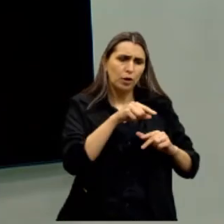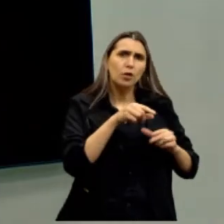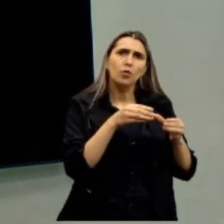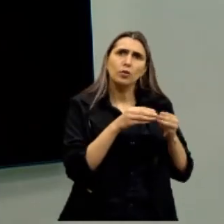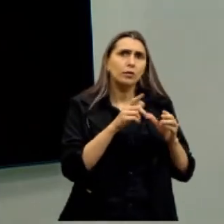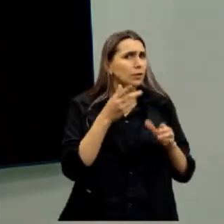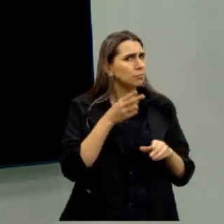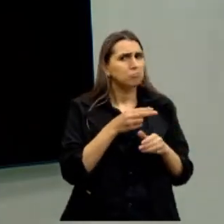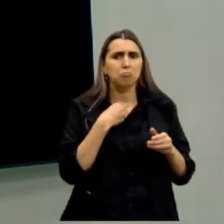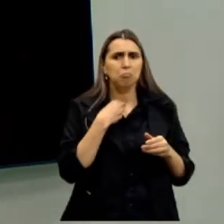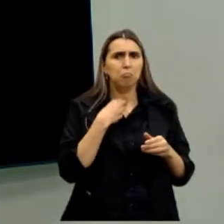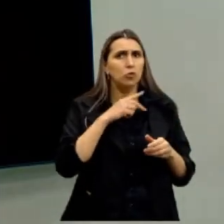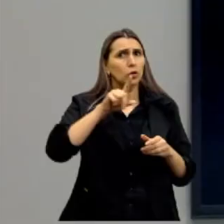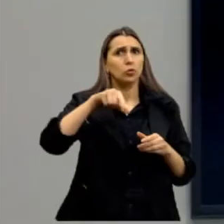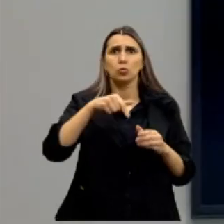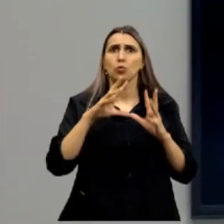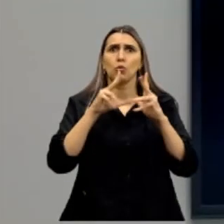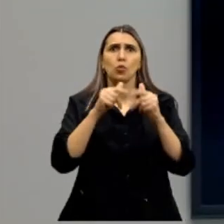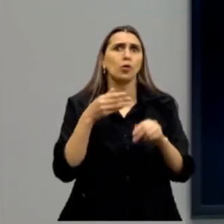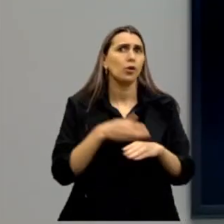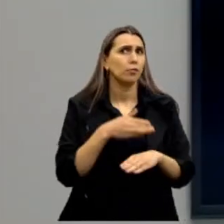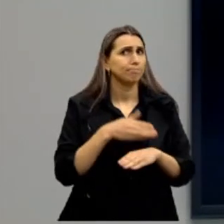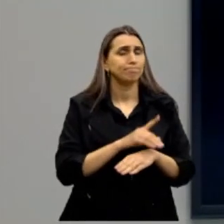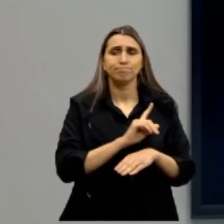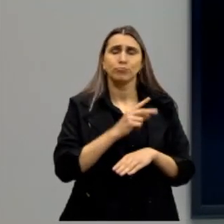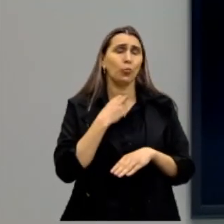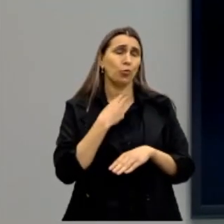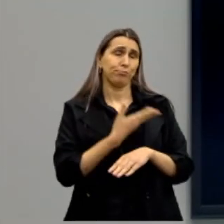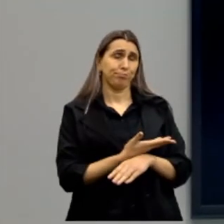nem sempre possibilitam que todos possam participar.